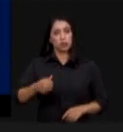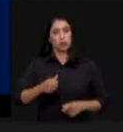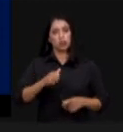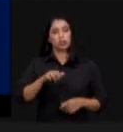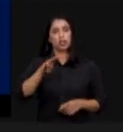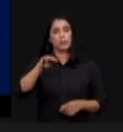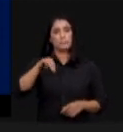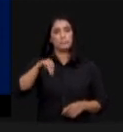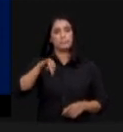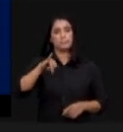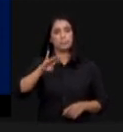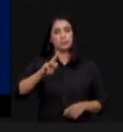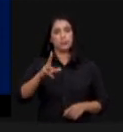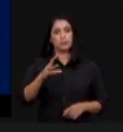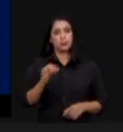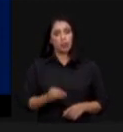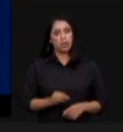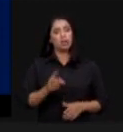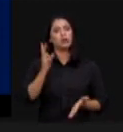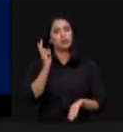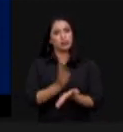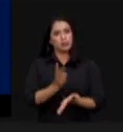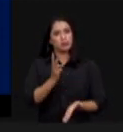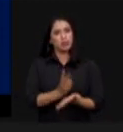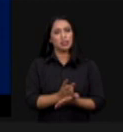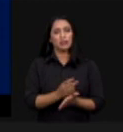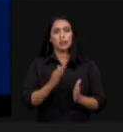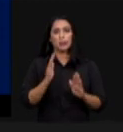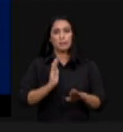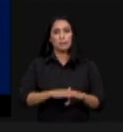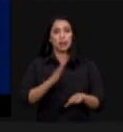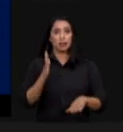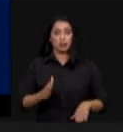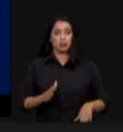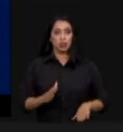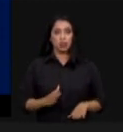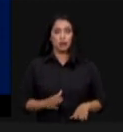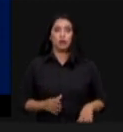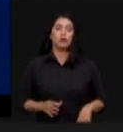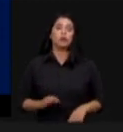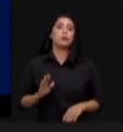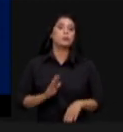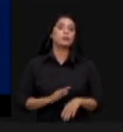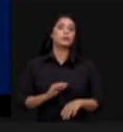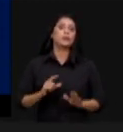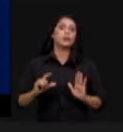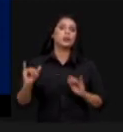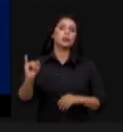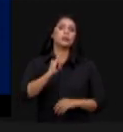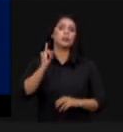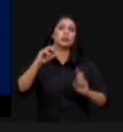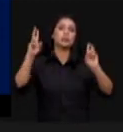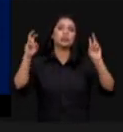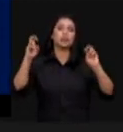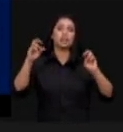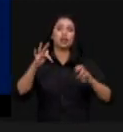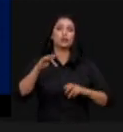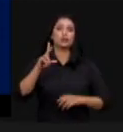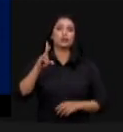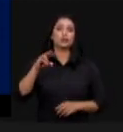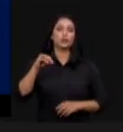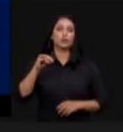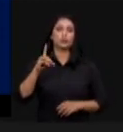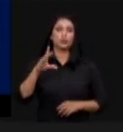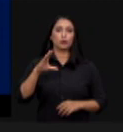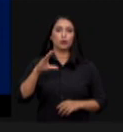segundo safra. E, apesar do grande destaque desta audiência, ministro, ao fundo do clima, e a relevância da